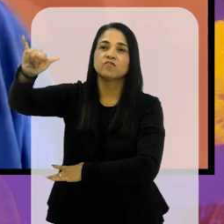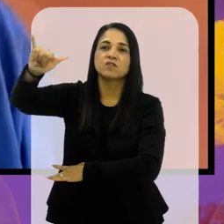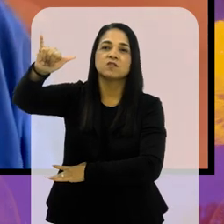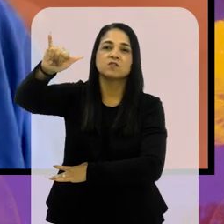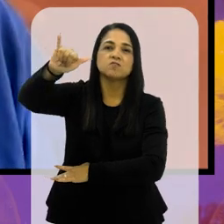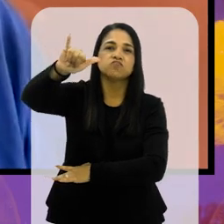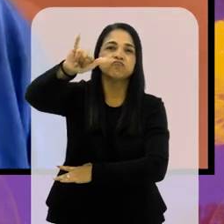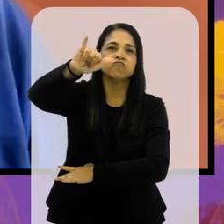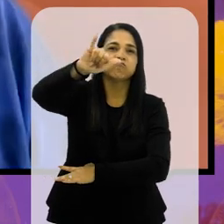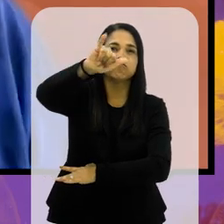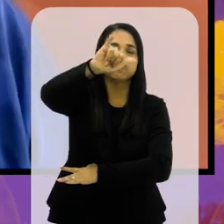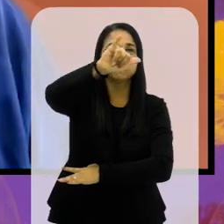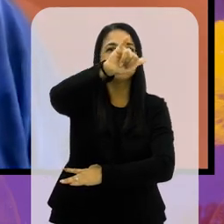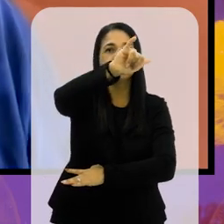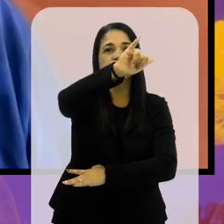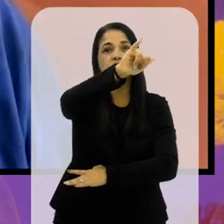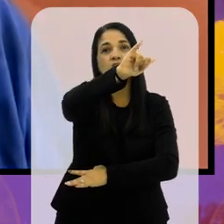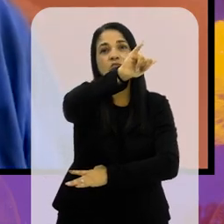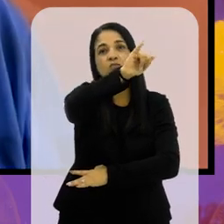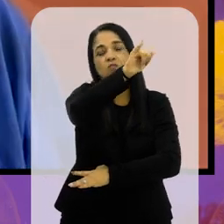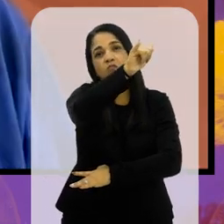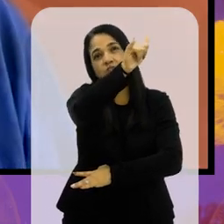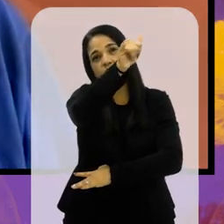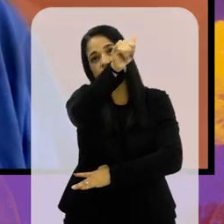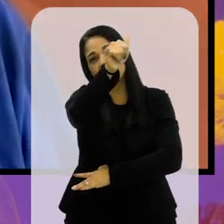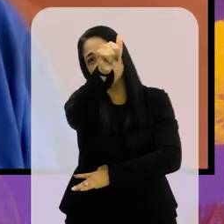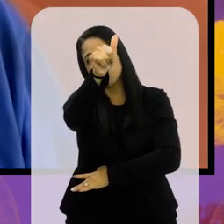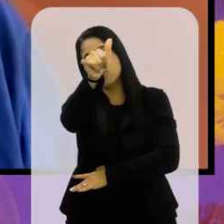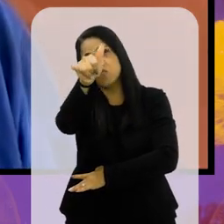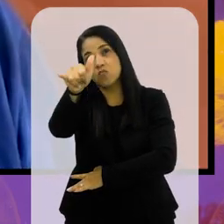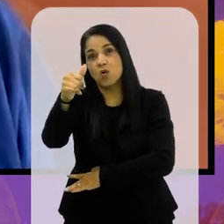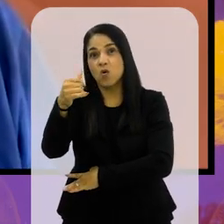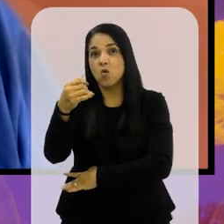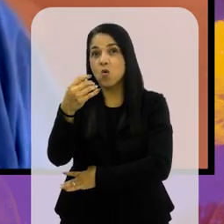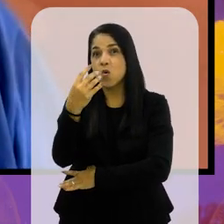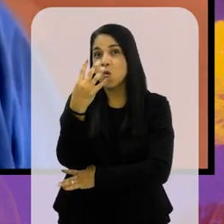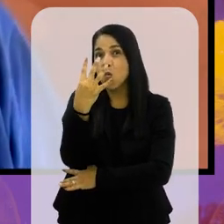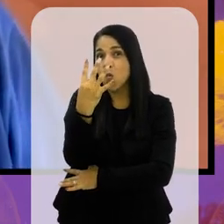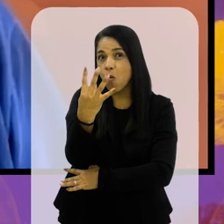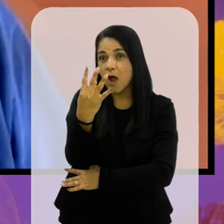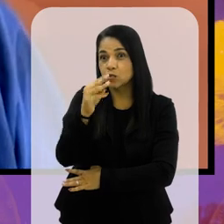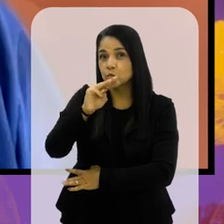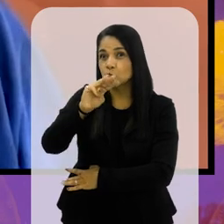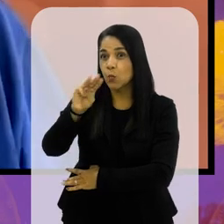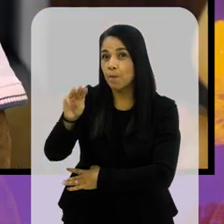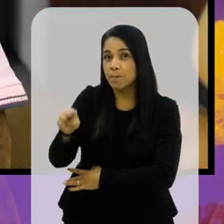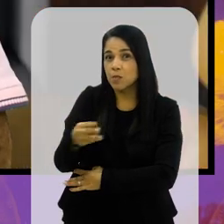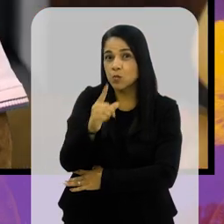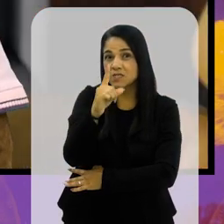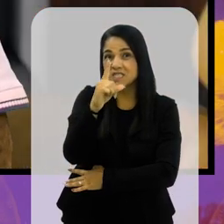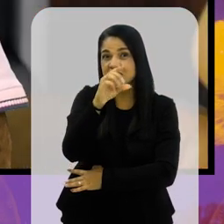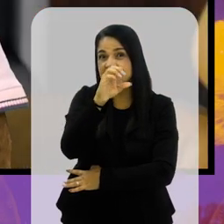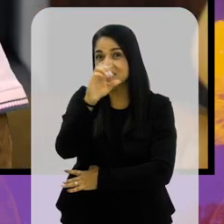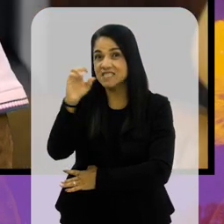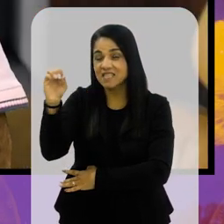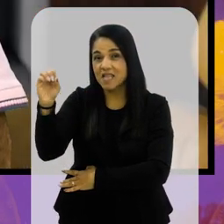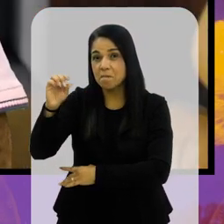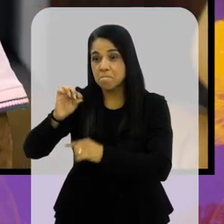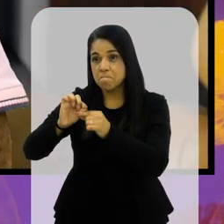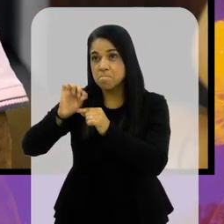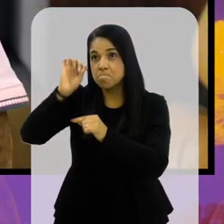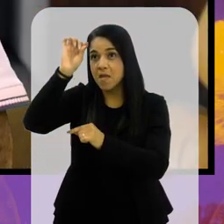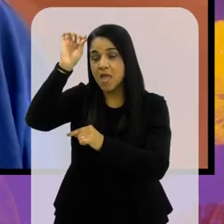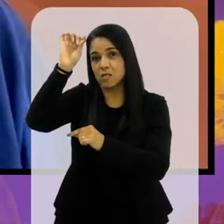acelera de novo e ele já decola ou arremete, como quiser, a 4.100